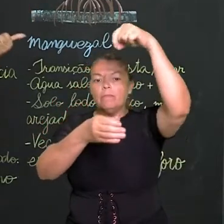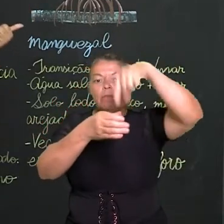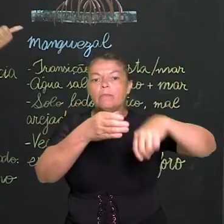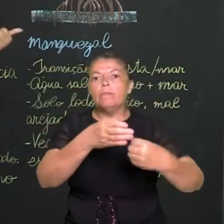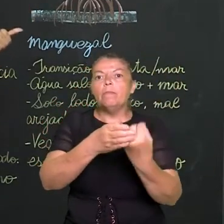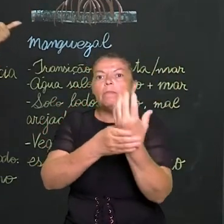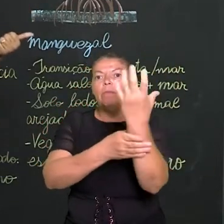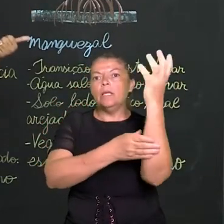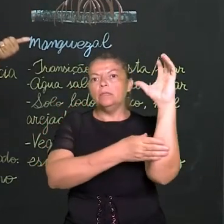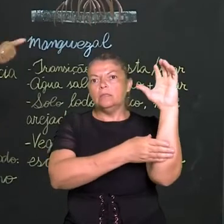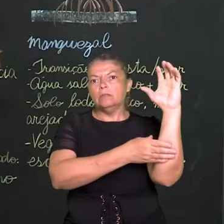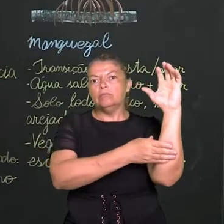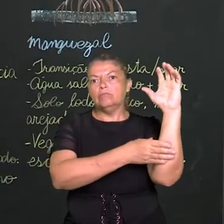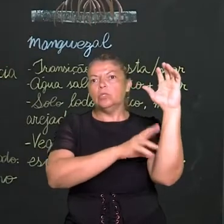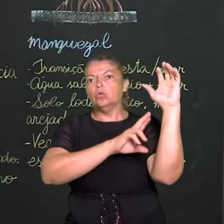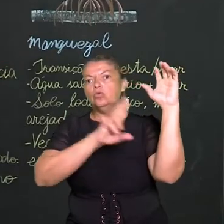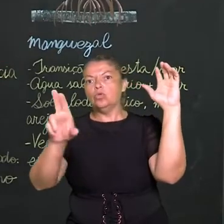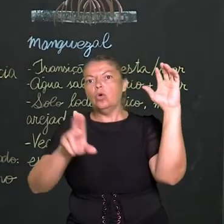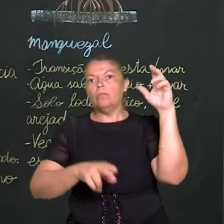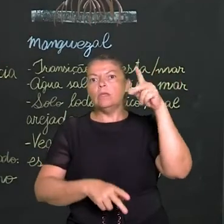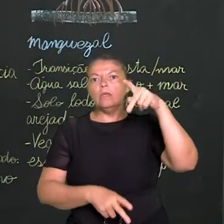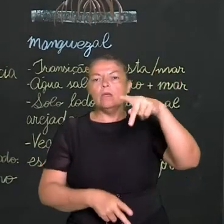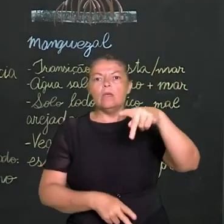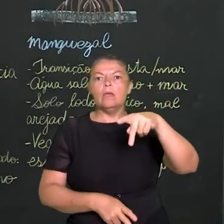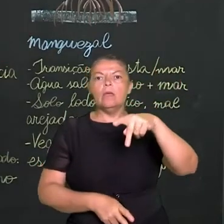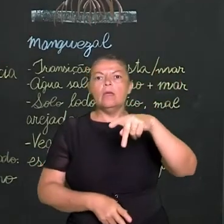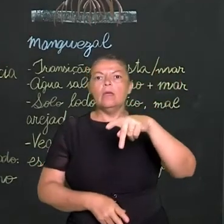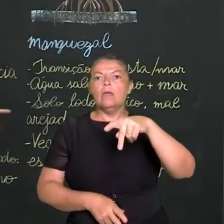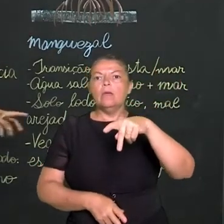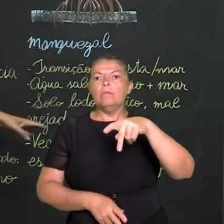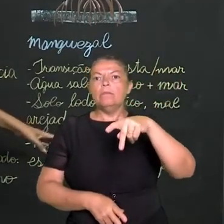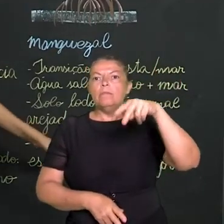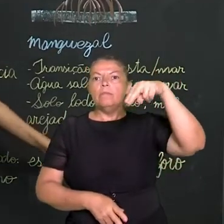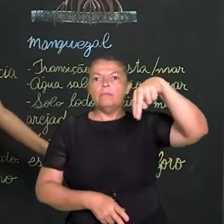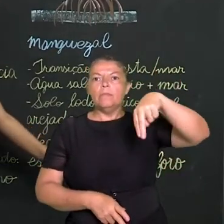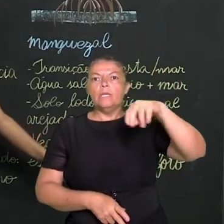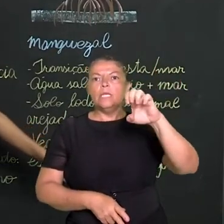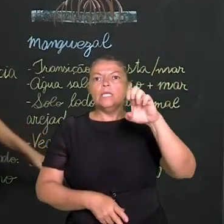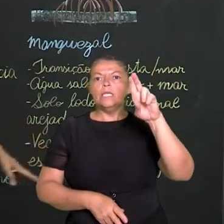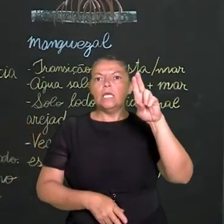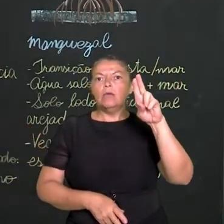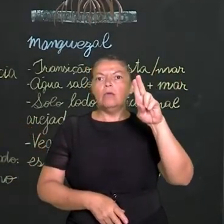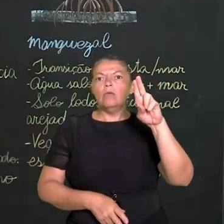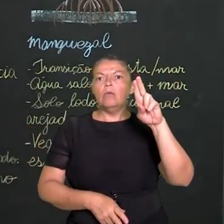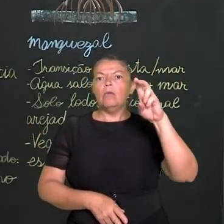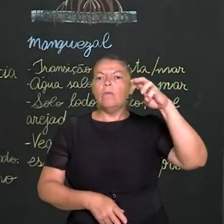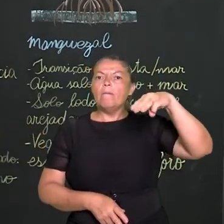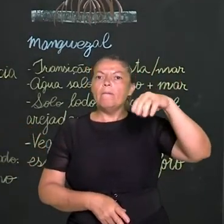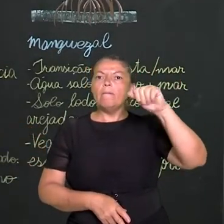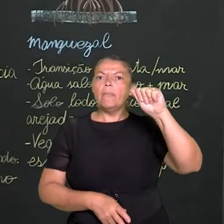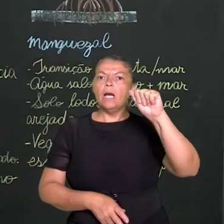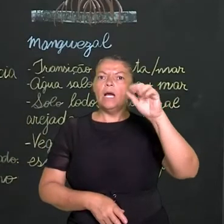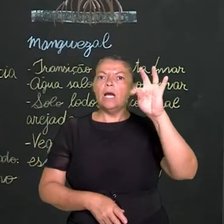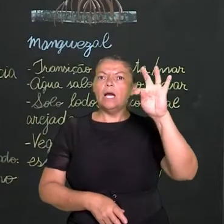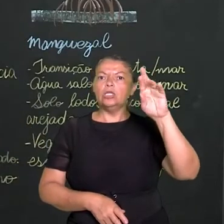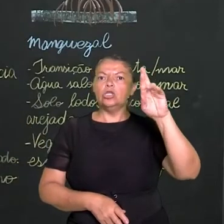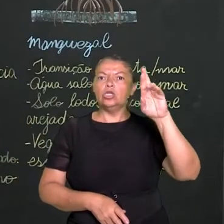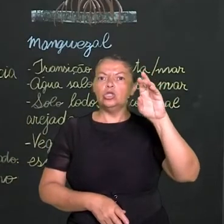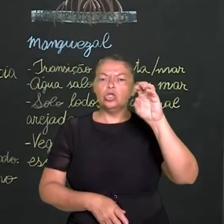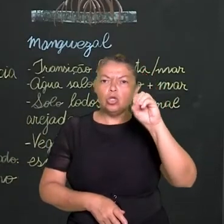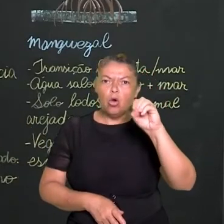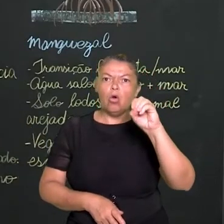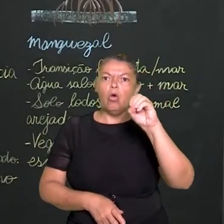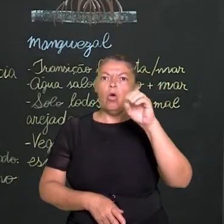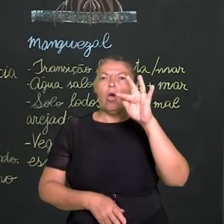comum nos manguezais é o chamado pneumatóforo. Está aqui no final. Pneumatóforo. Pneumo de ar.